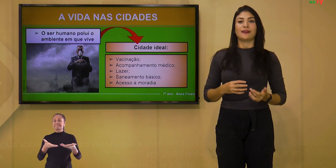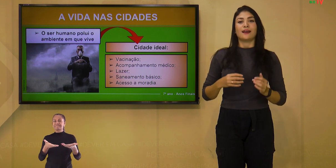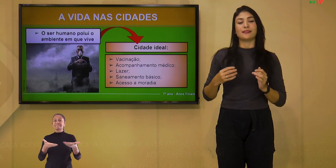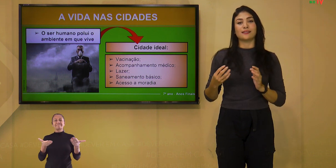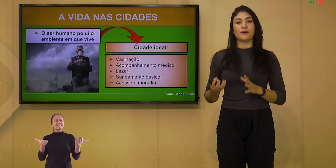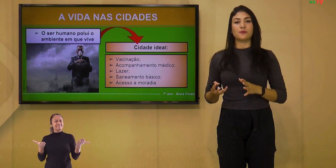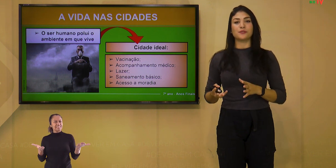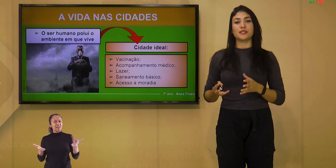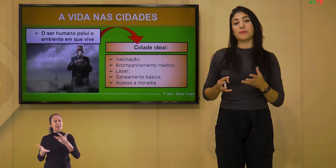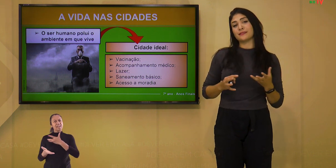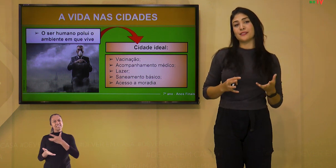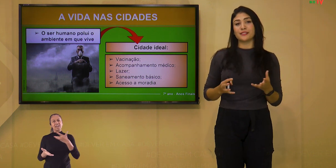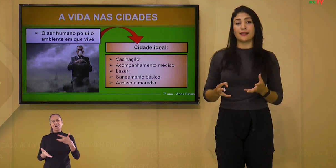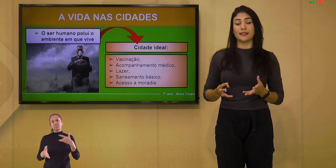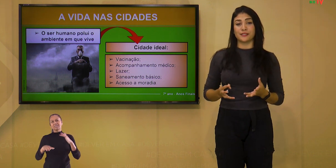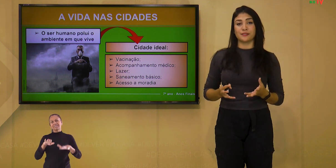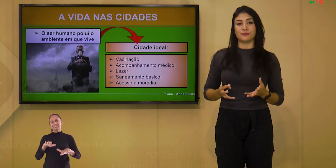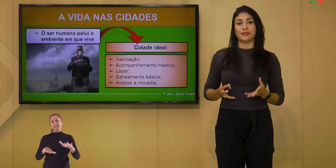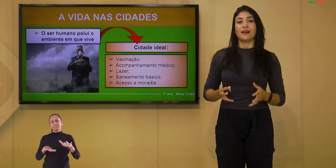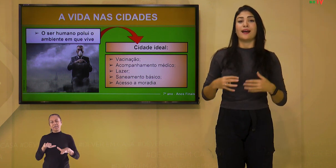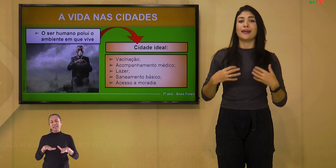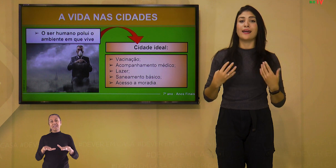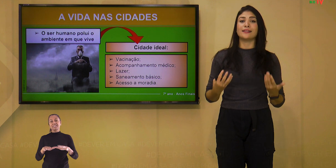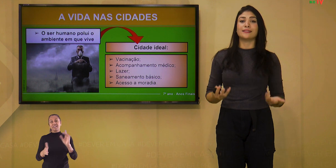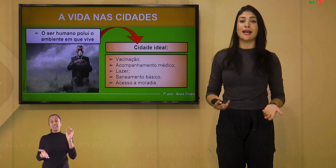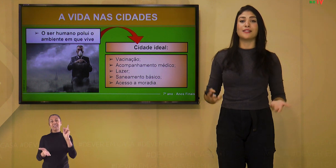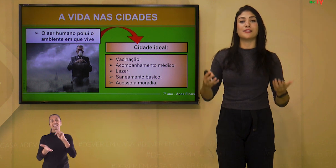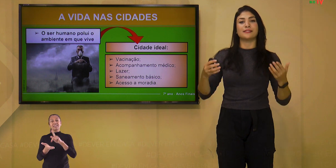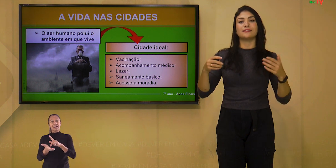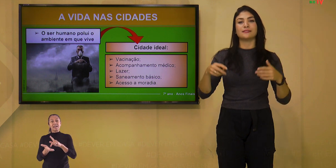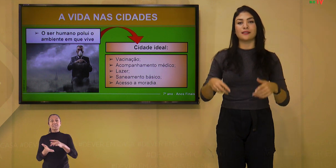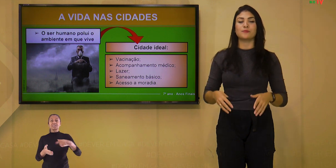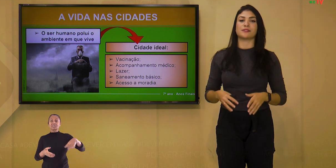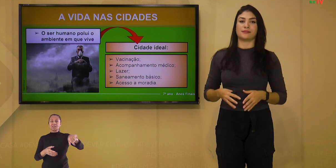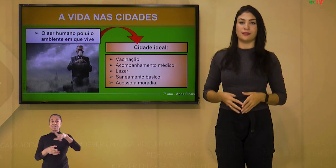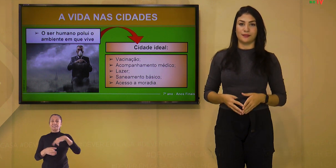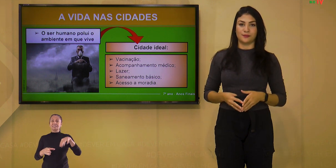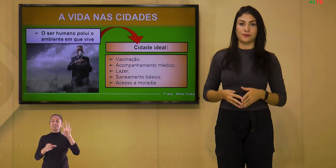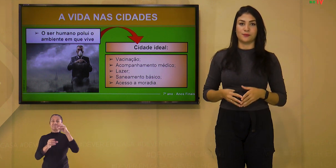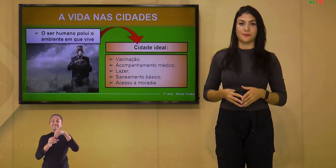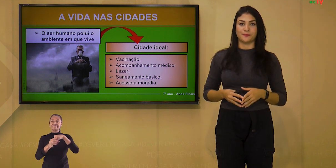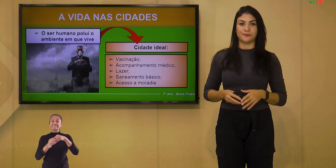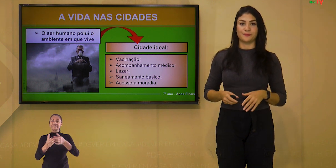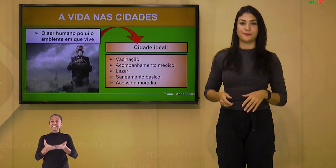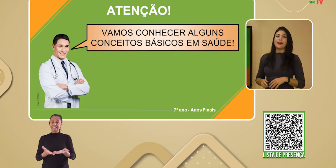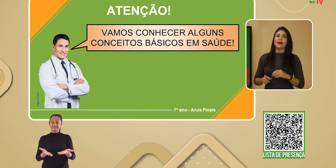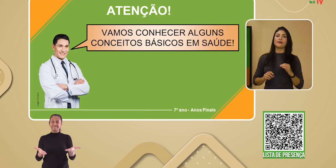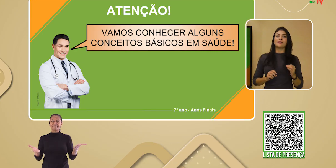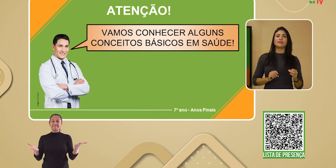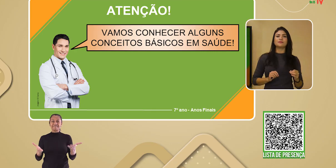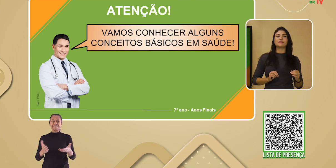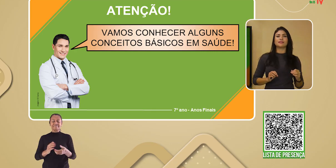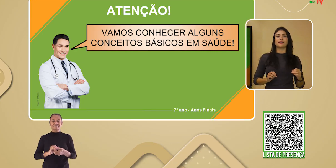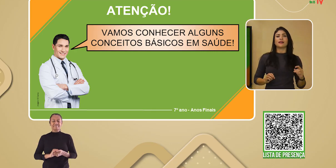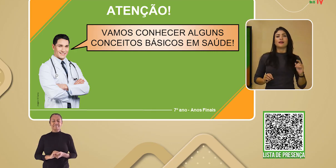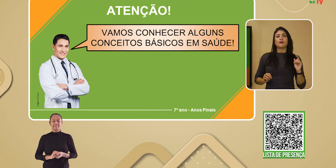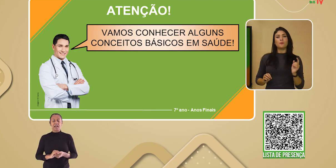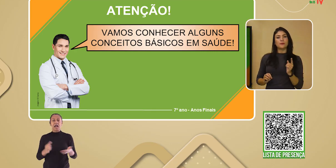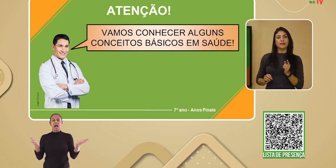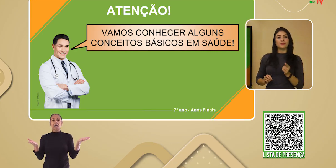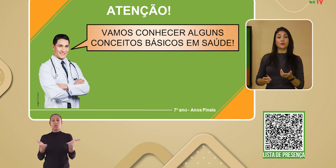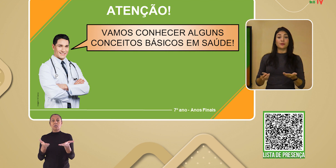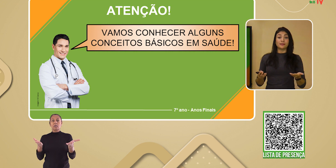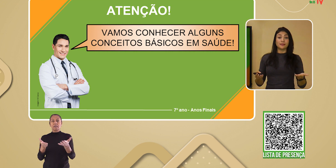que a saúde é bastante relativa à realidade em que estamos inseridos. Agora que você